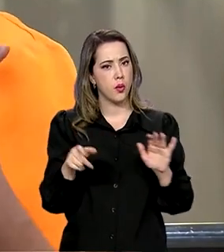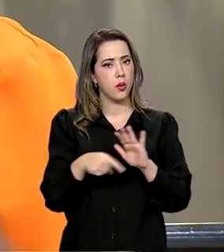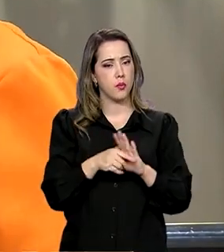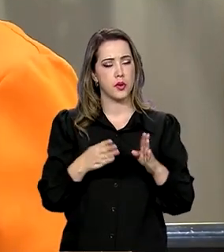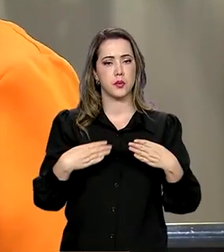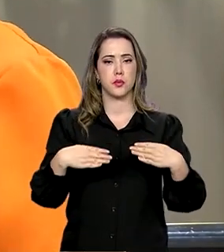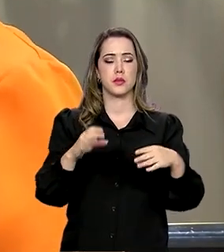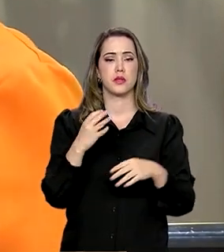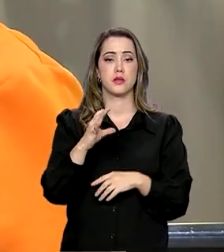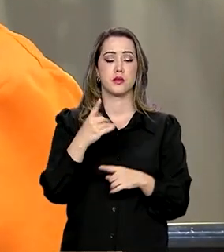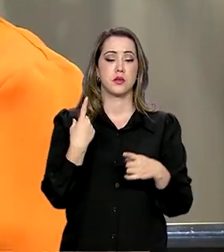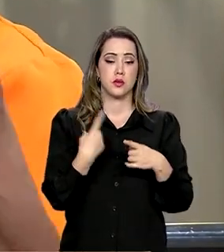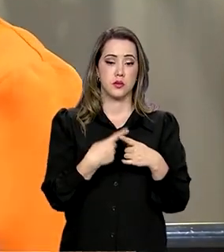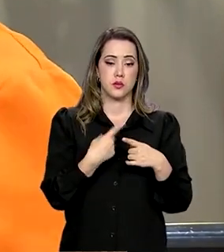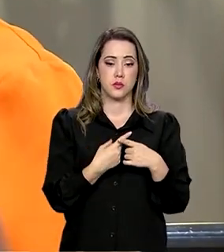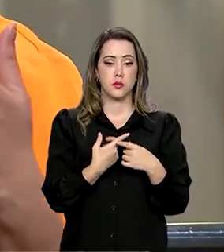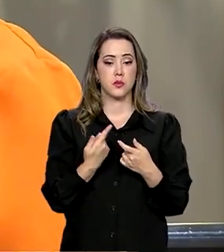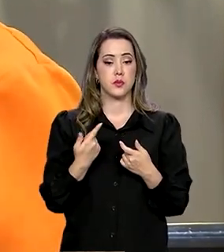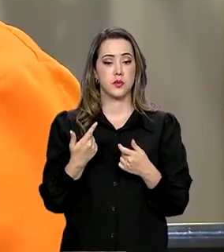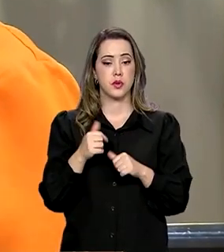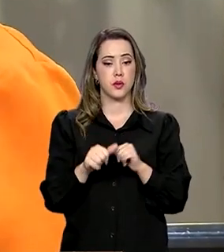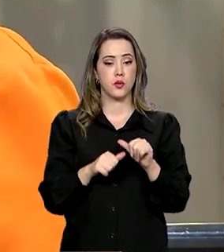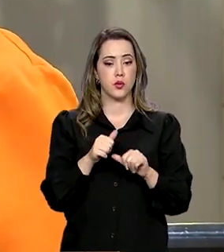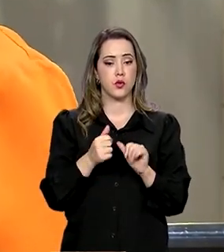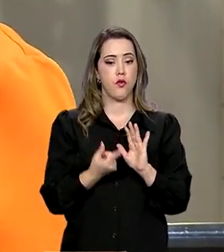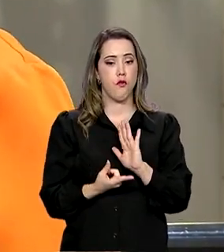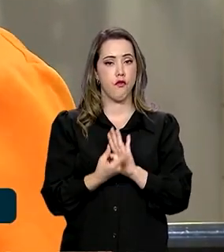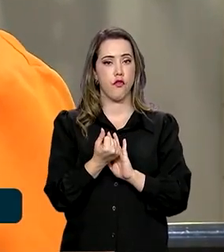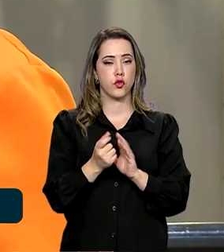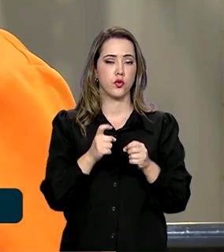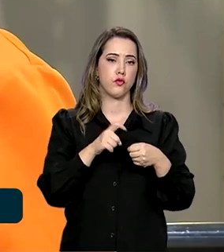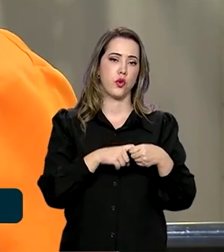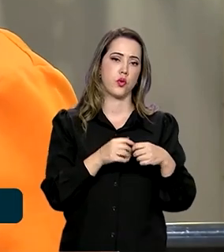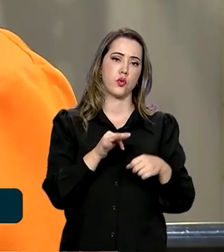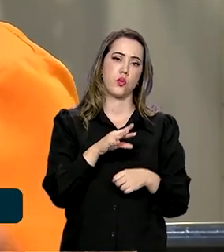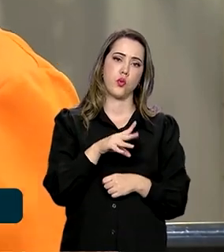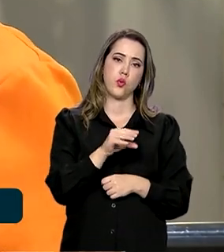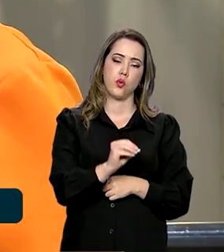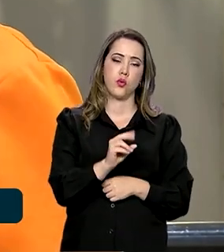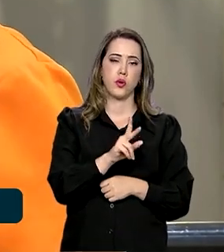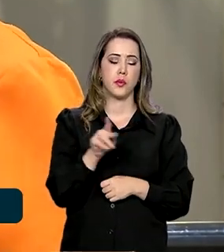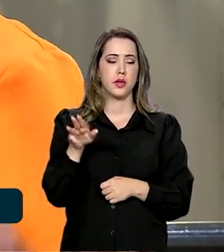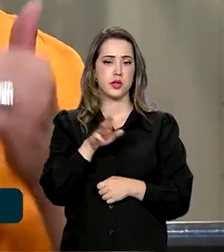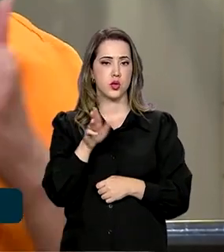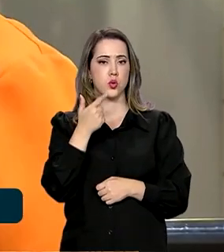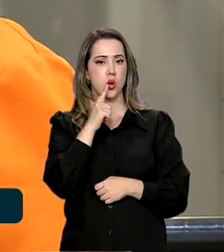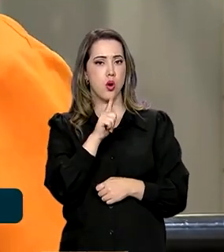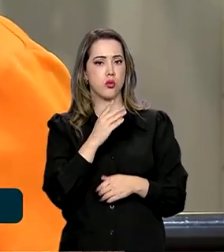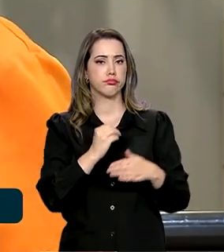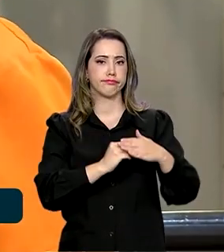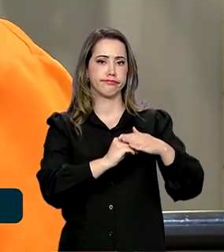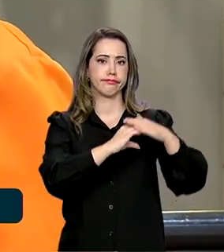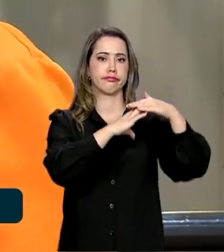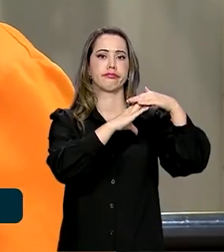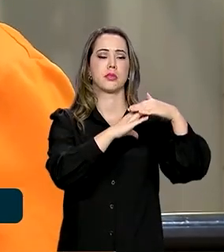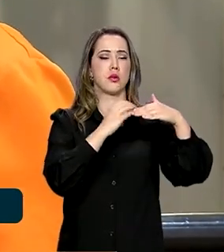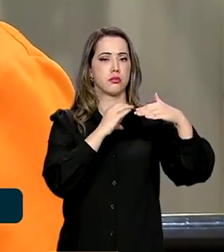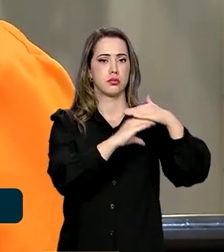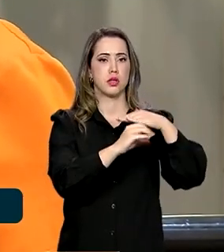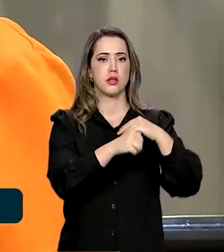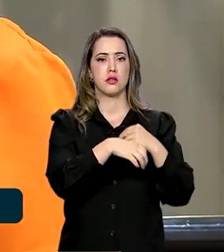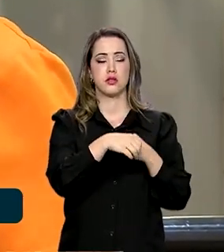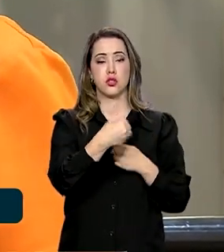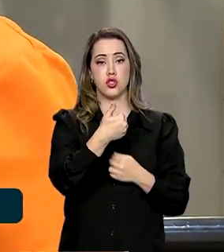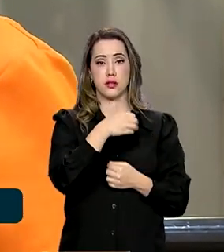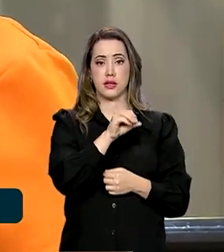Isso é graças a uma recomposição integral do fundo que o presidente Lula já fez esse ano, de 10 bilhões de reais.